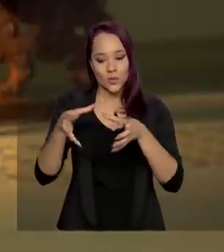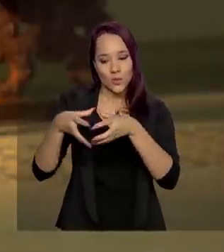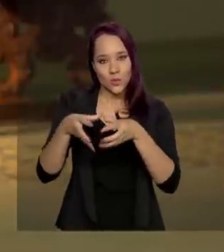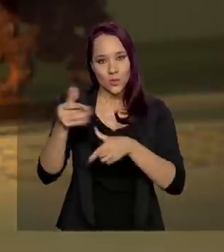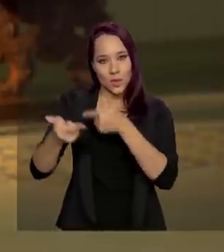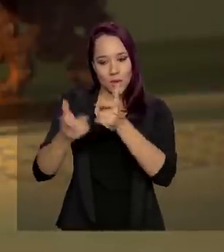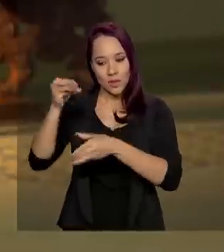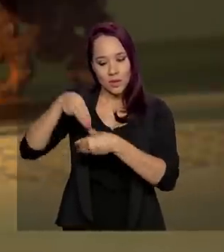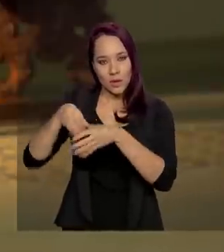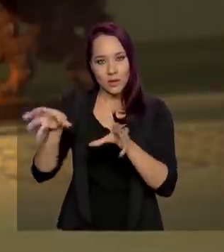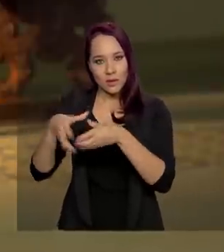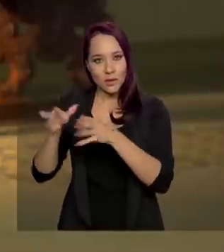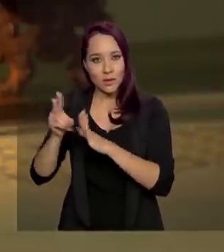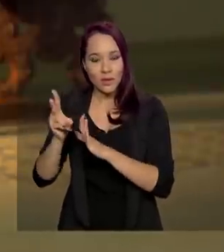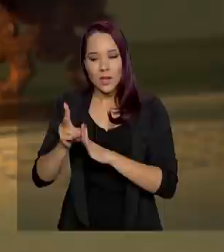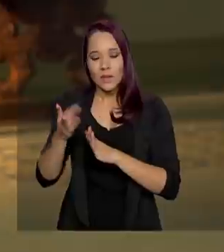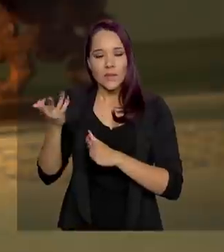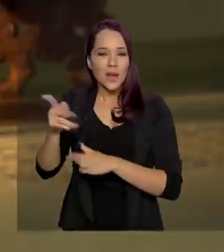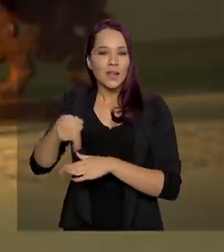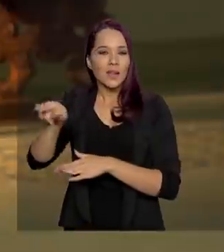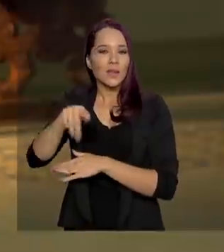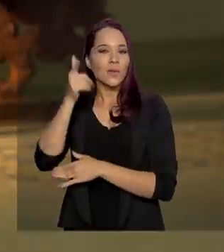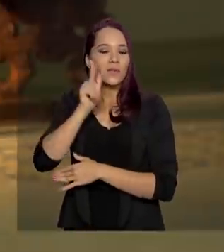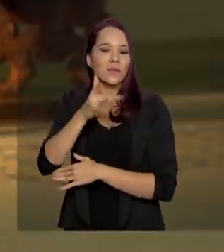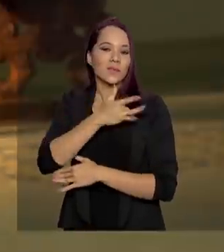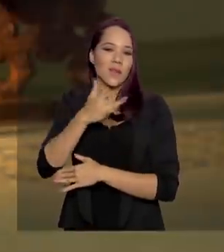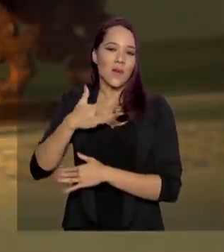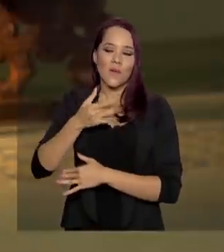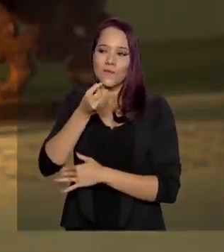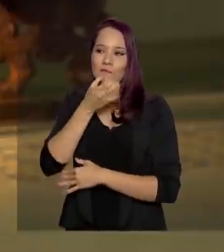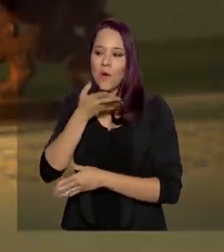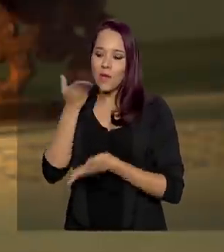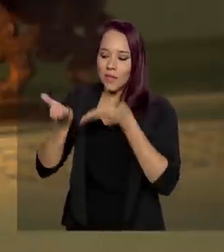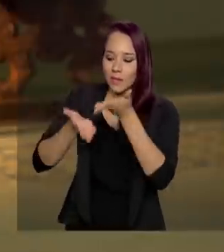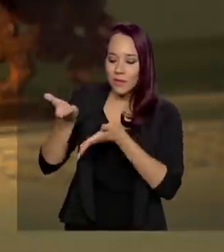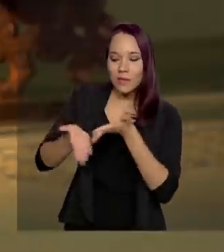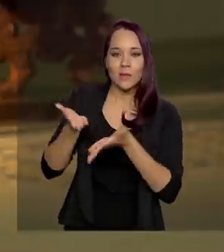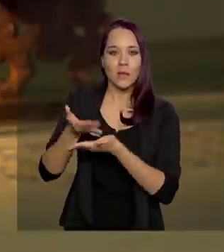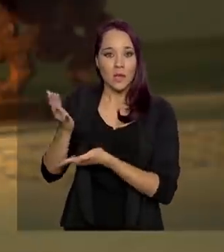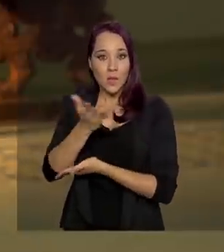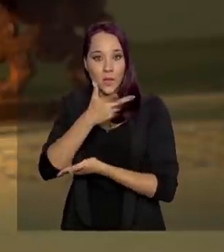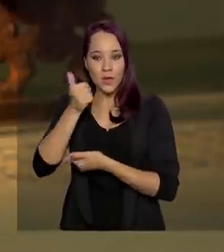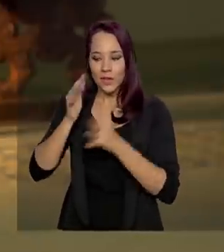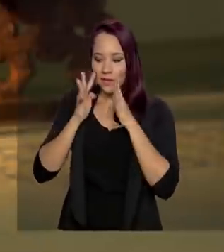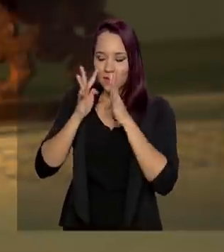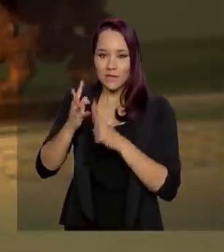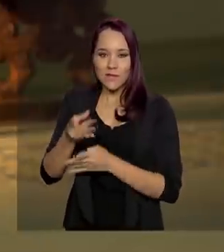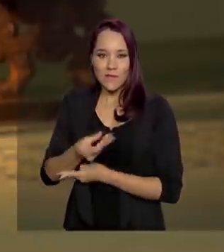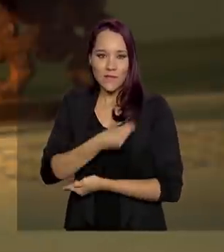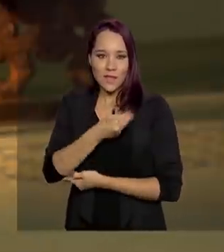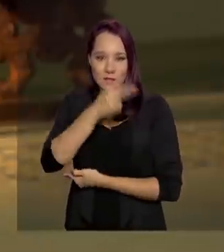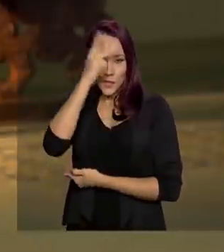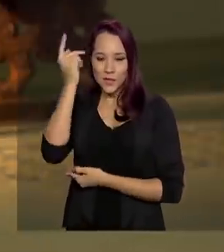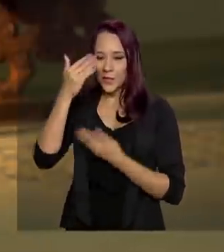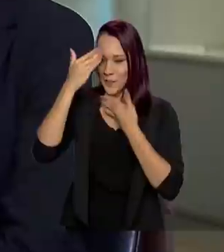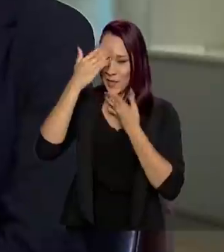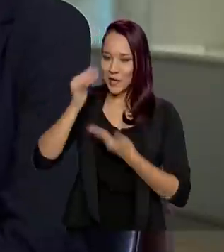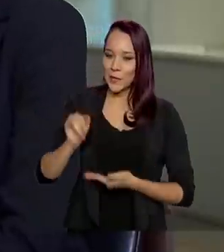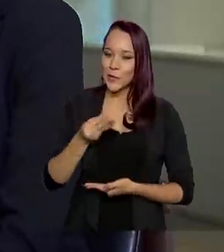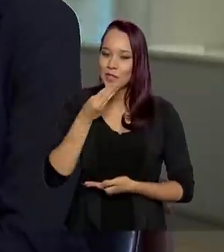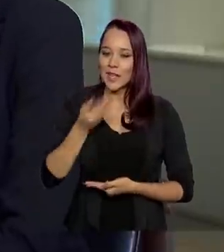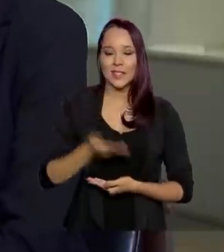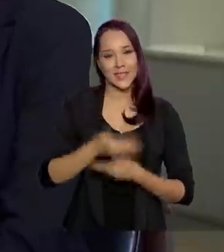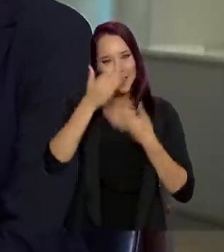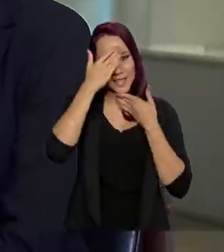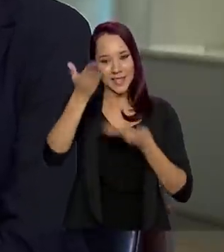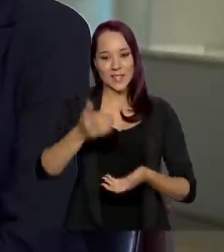a gente, então, possa realmente levar à saúde, o bom atendimento, a melhoria na qualidade de vida dessas pessoas. Muito obrigado pela oportunidade. Eu que